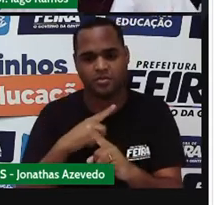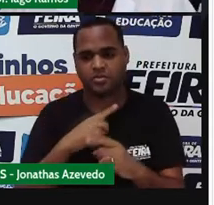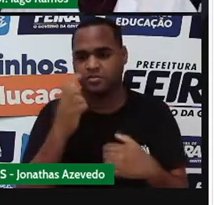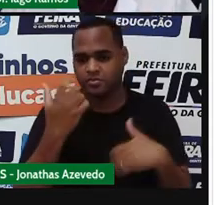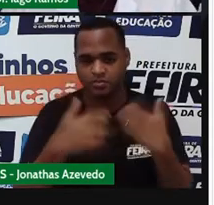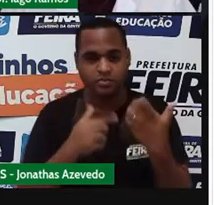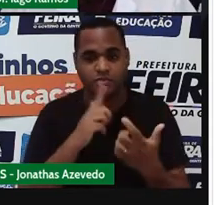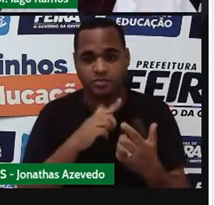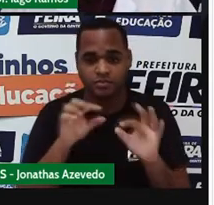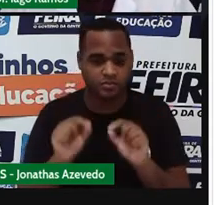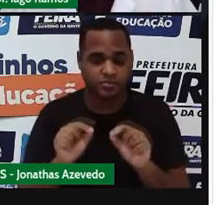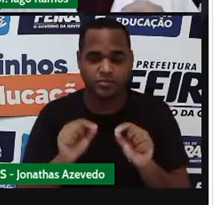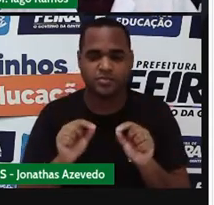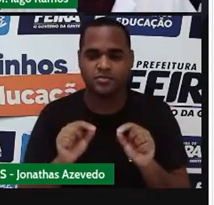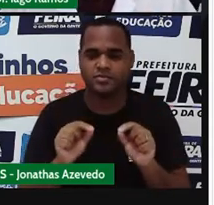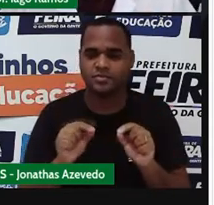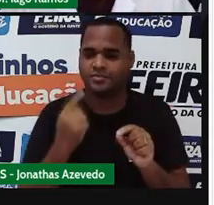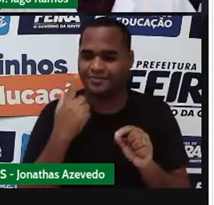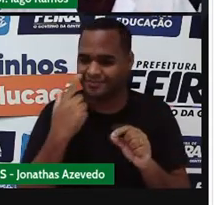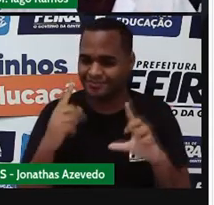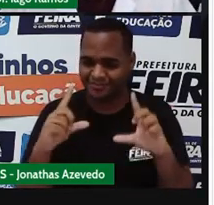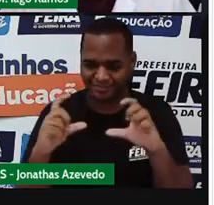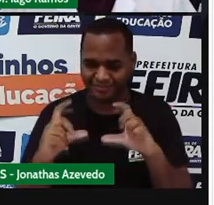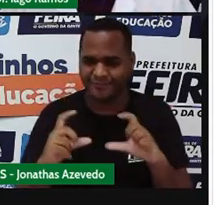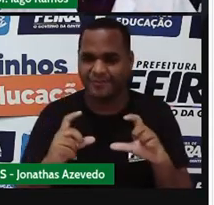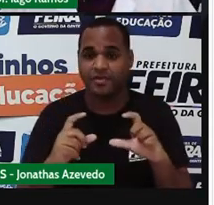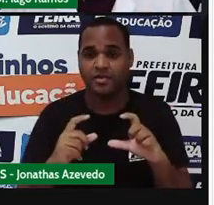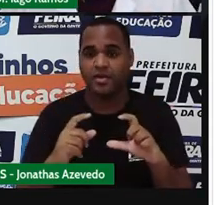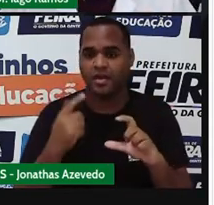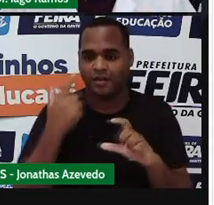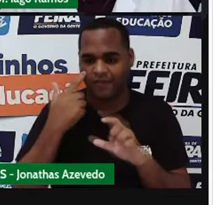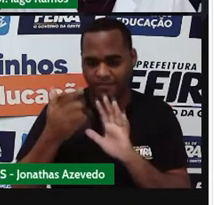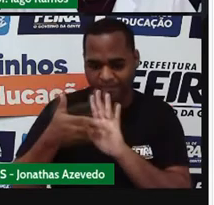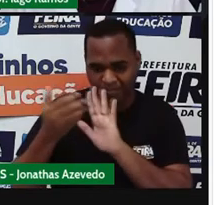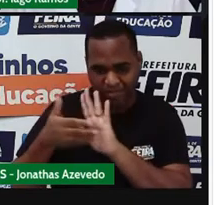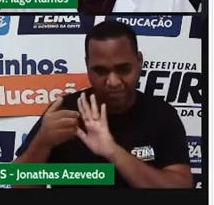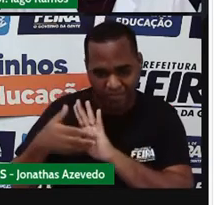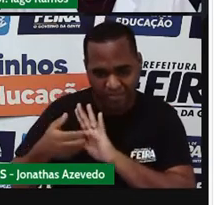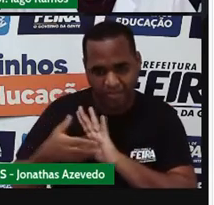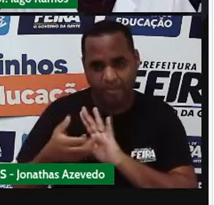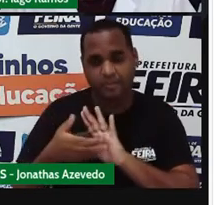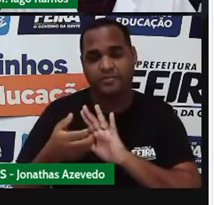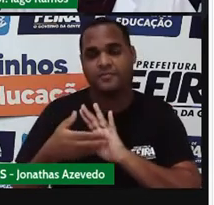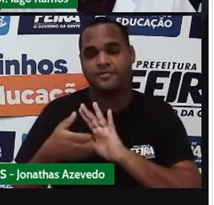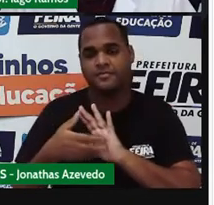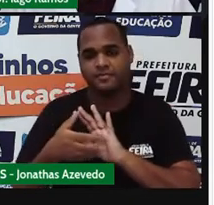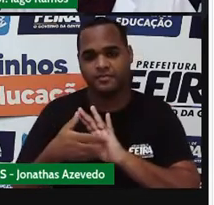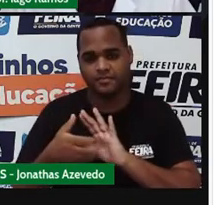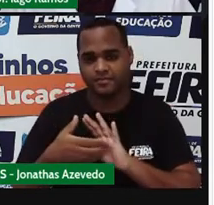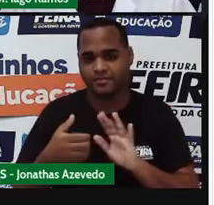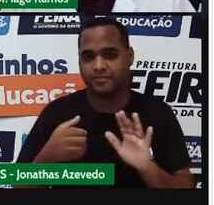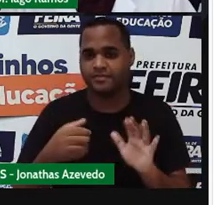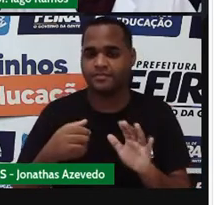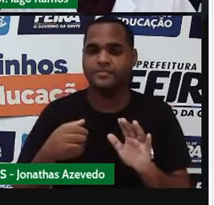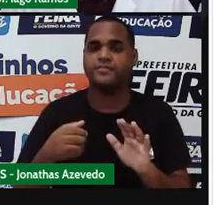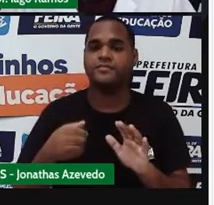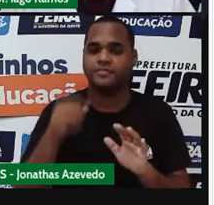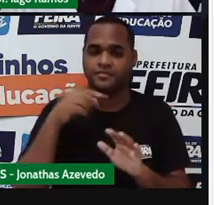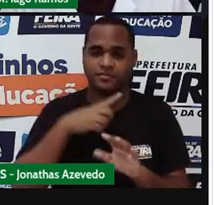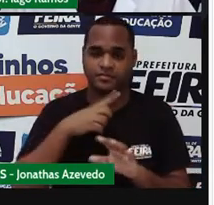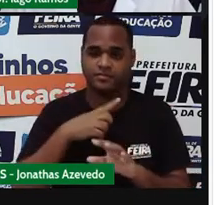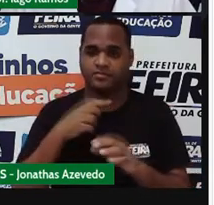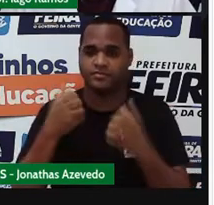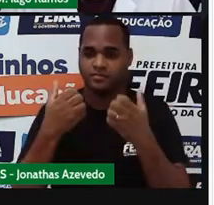Essa imagem aí foi retirada, né? Dessa fonte aqui, desse link aqui, tá? Na